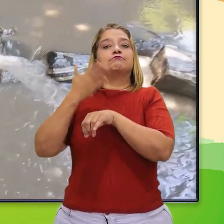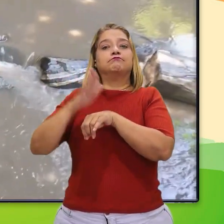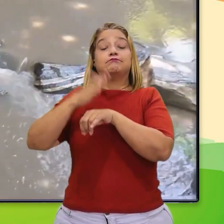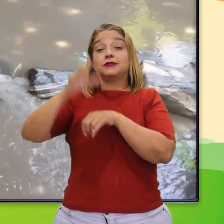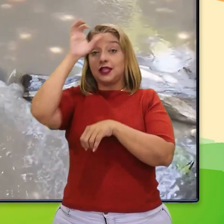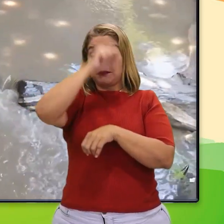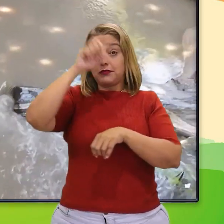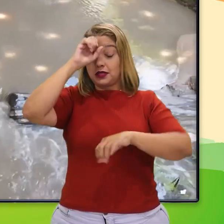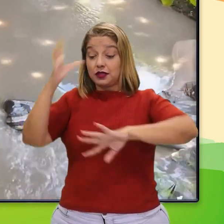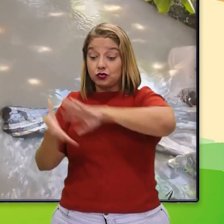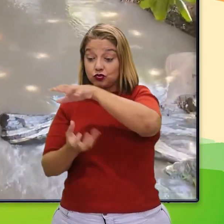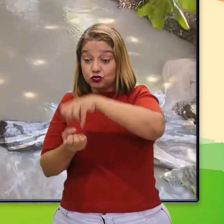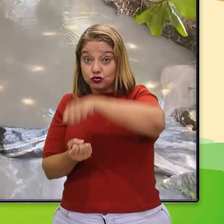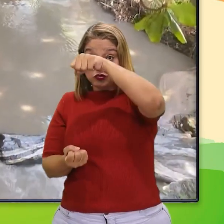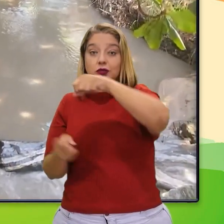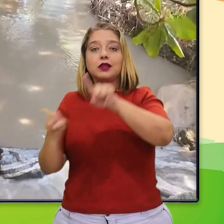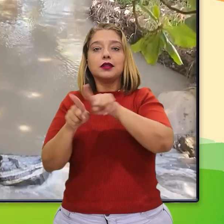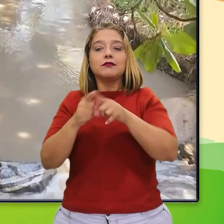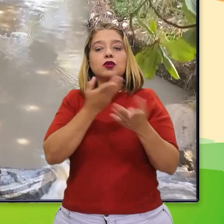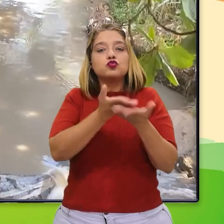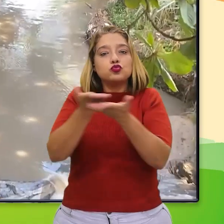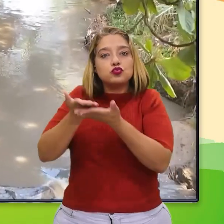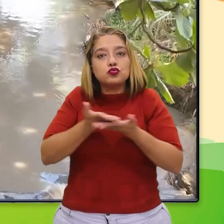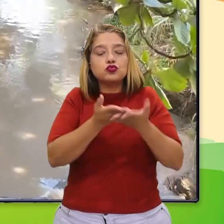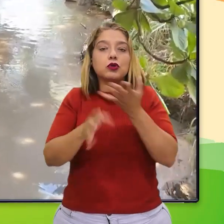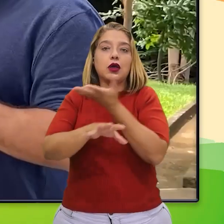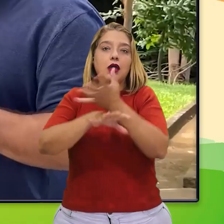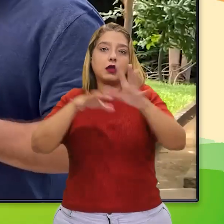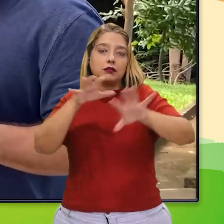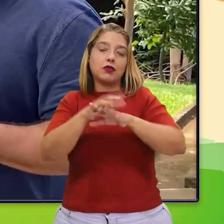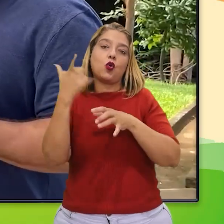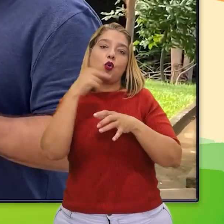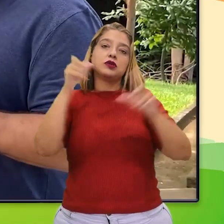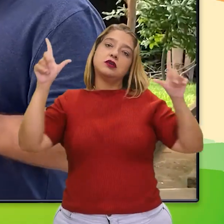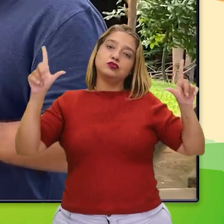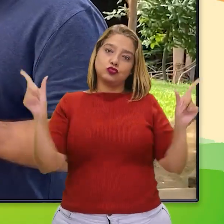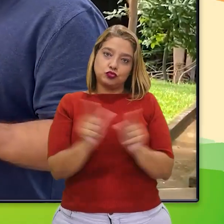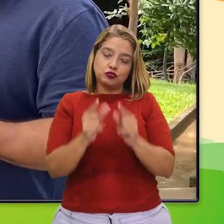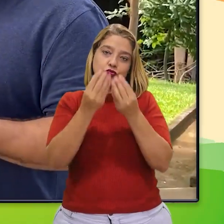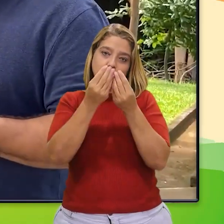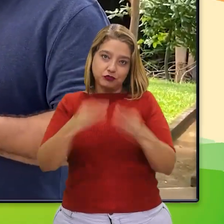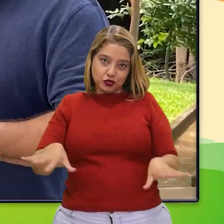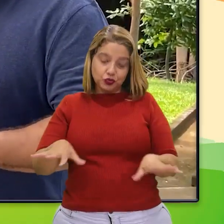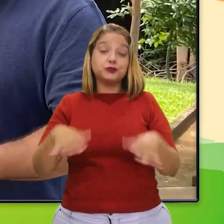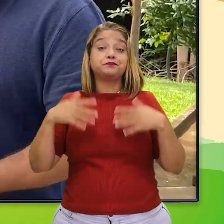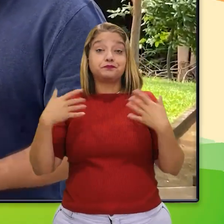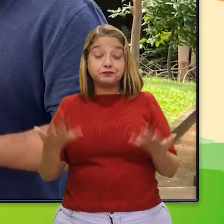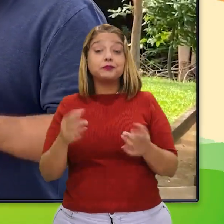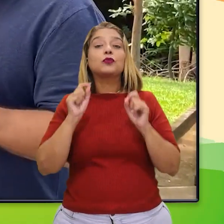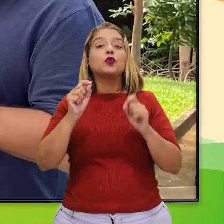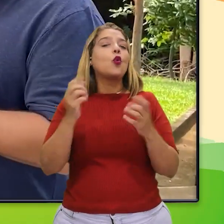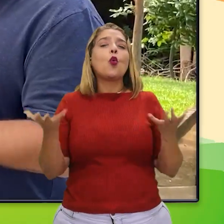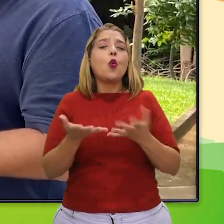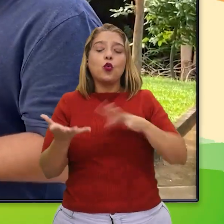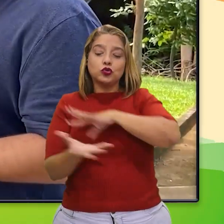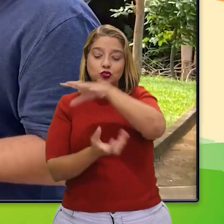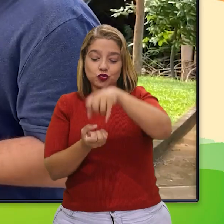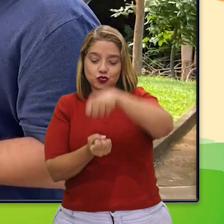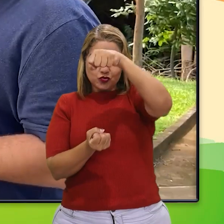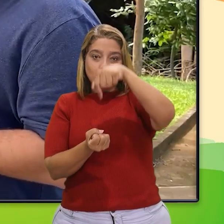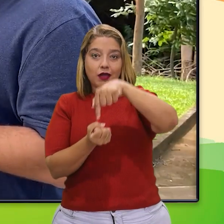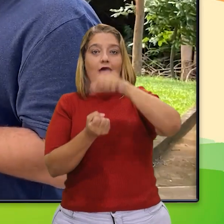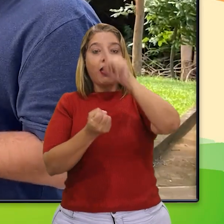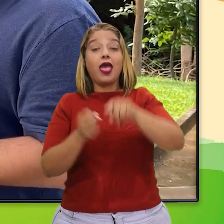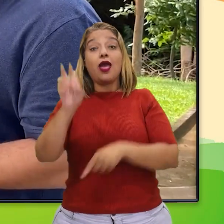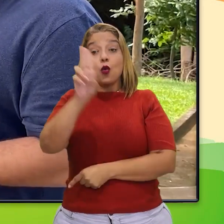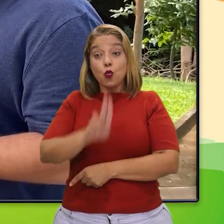e estudos ambientais, que irão minimizar esse impacto. Então o termo sustentabilidade hoje é o uso da natureza de